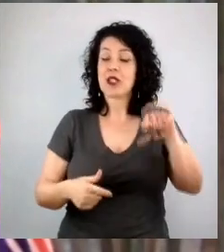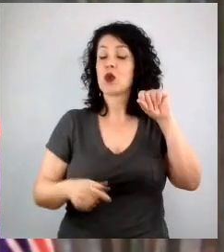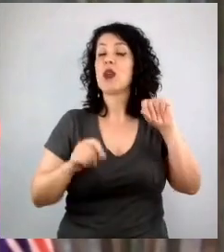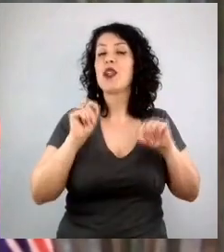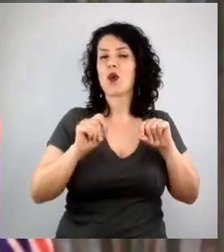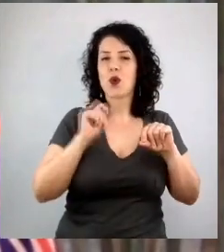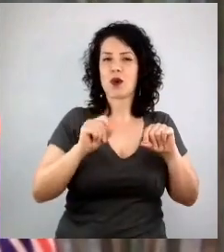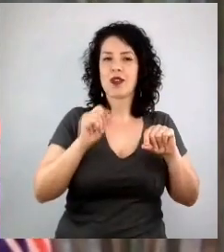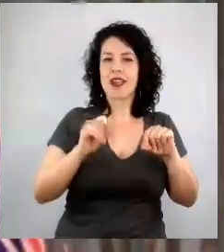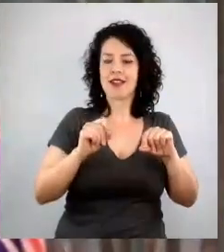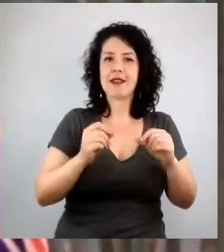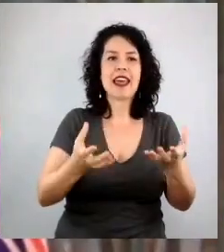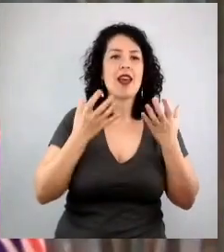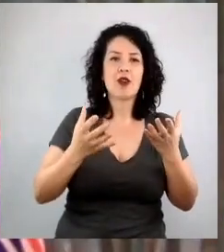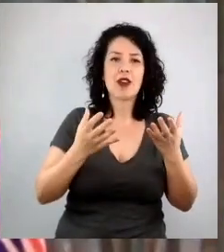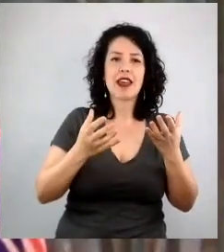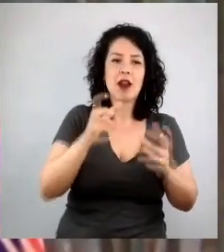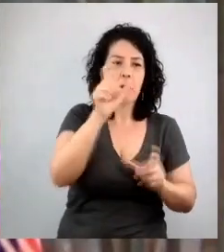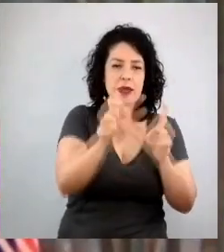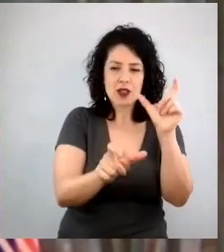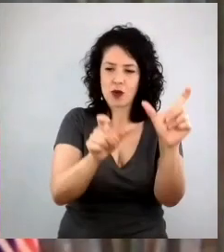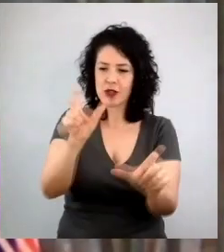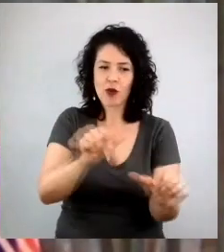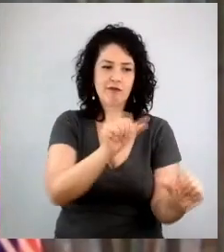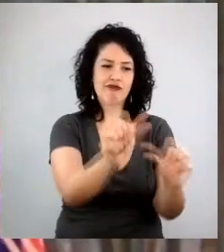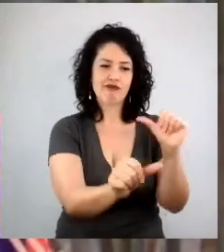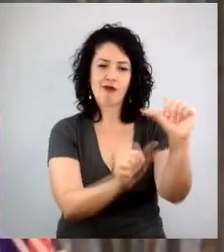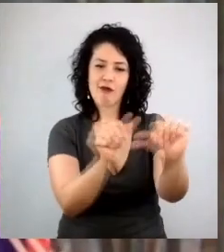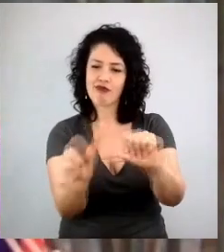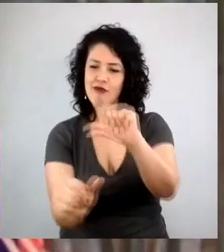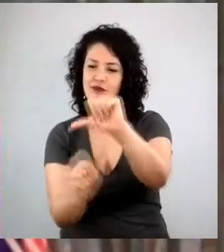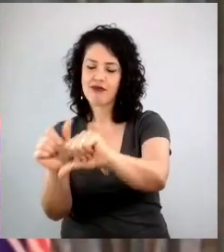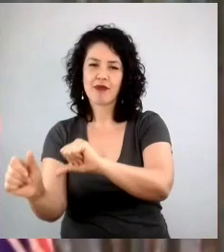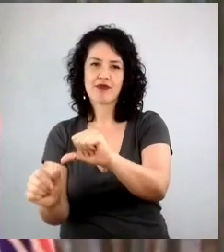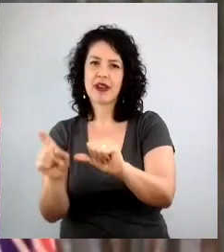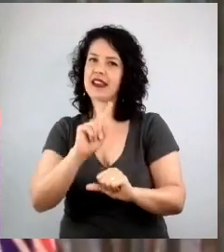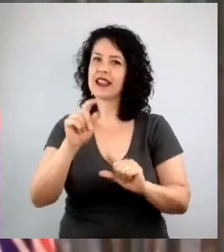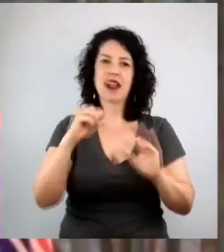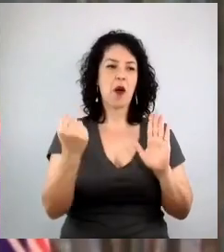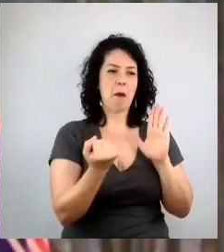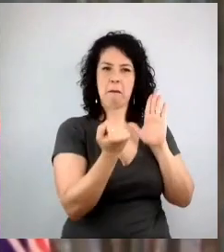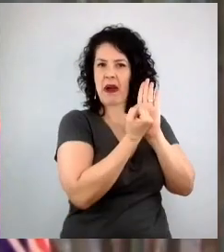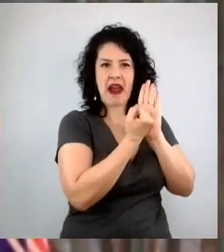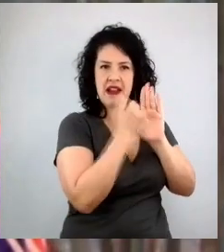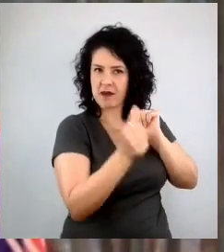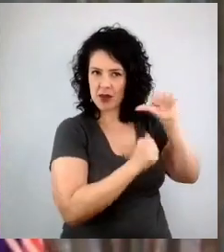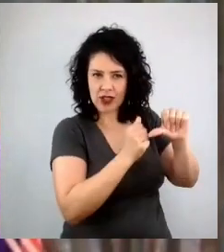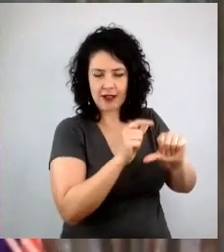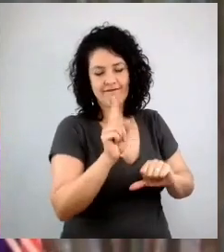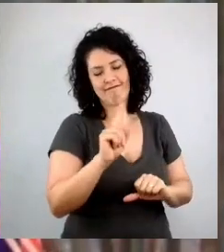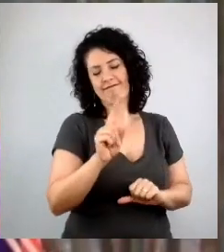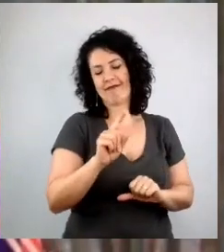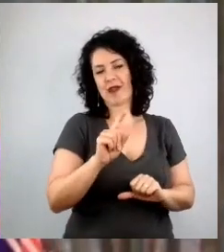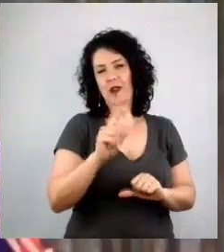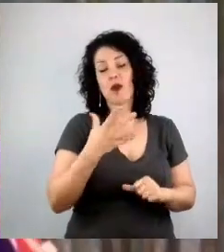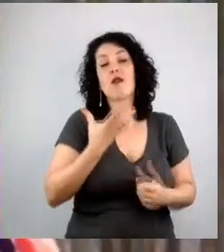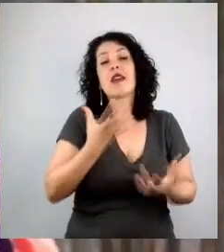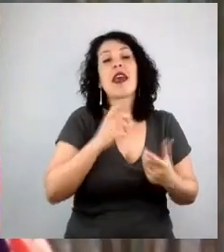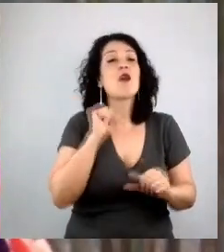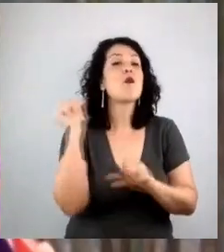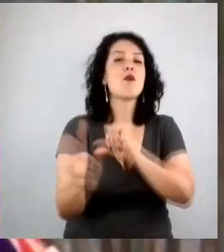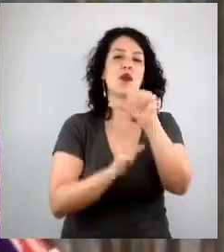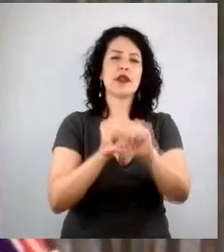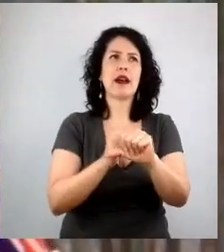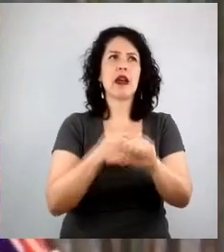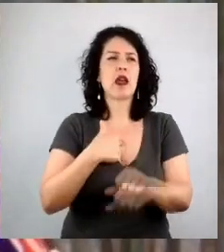gente, não é mais transformar marcas. Eu devo ter feito uma cara muito esquisita, meio de choque,